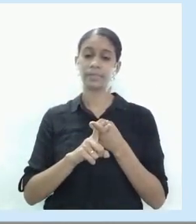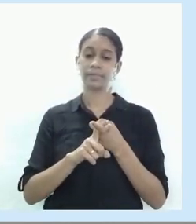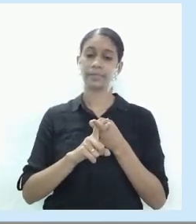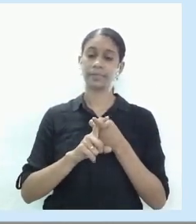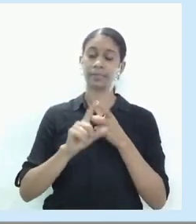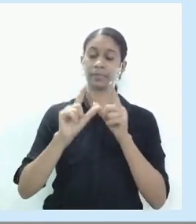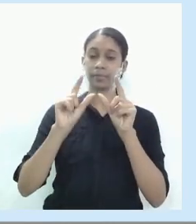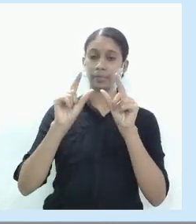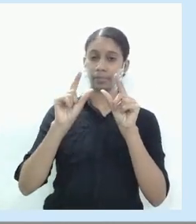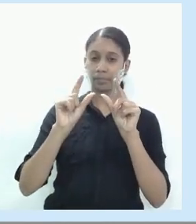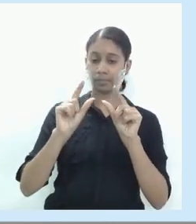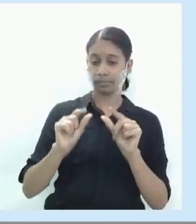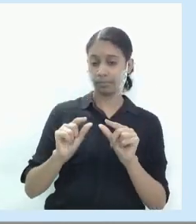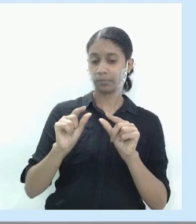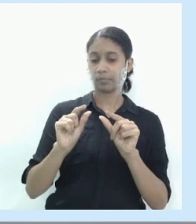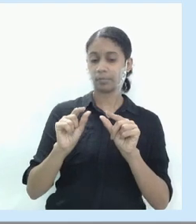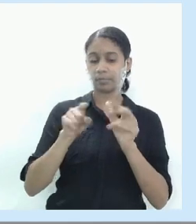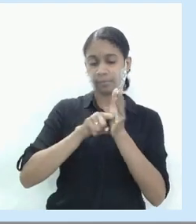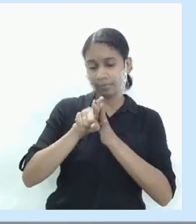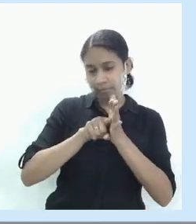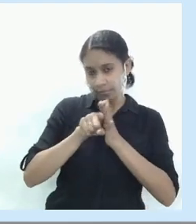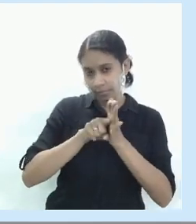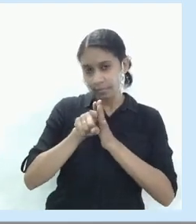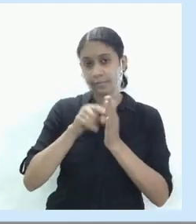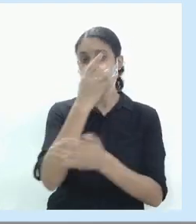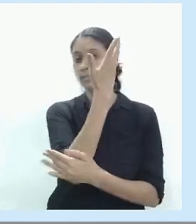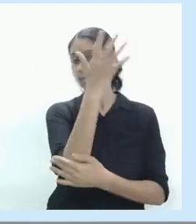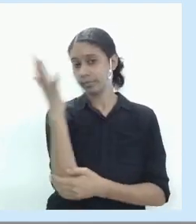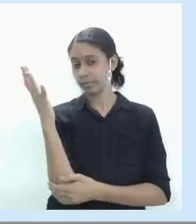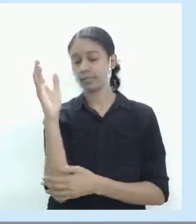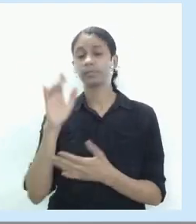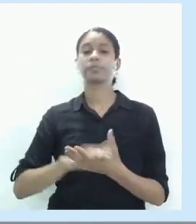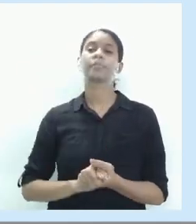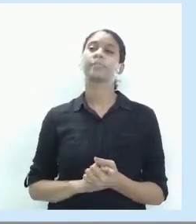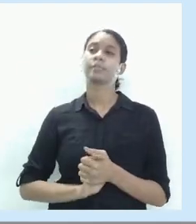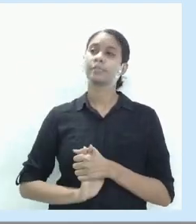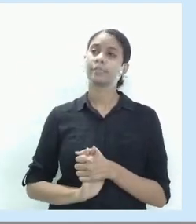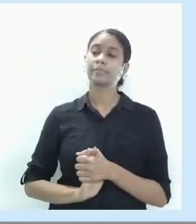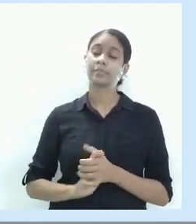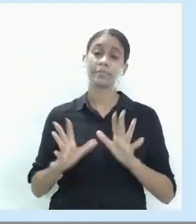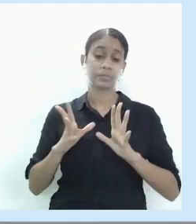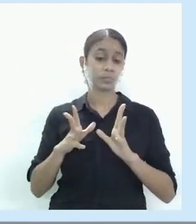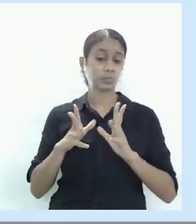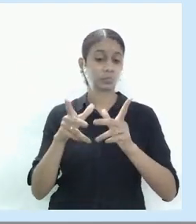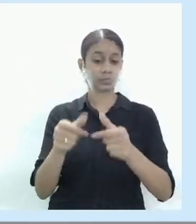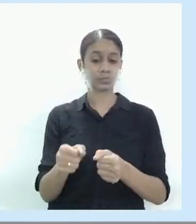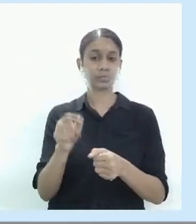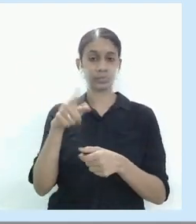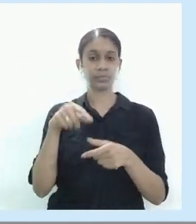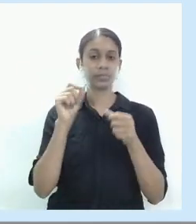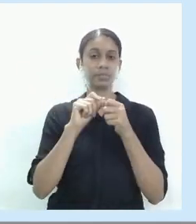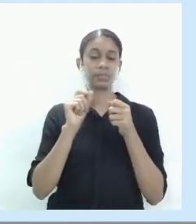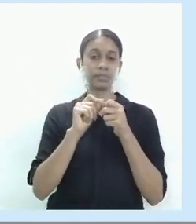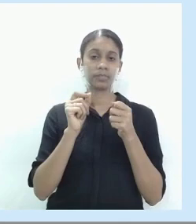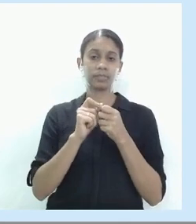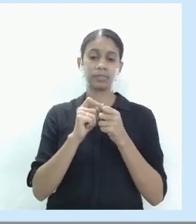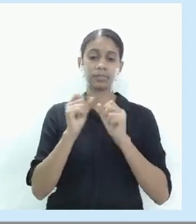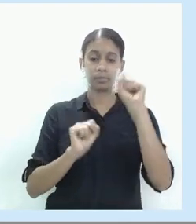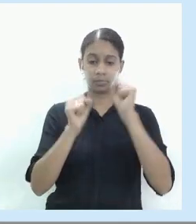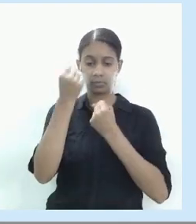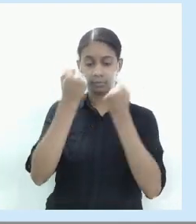aumento dimensional e otimização dos lucros, né? Então, tudo isso vai fazer que uma empresa